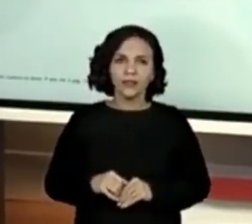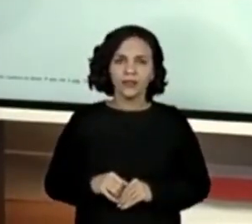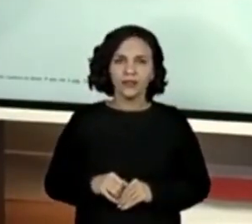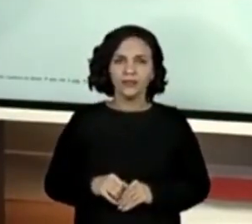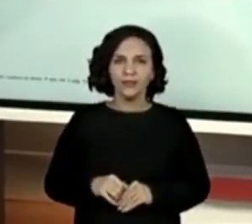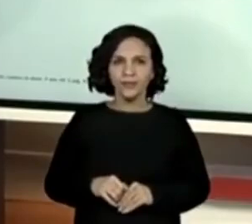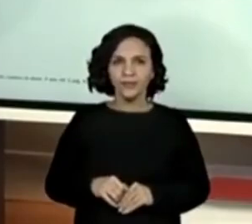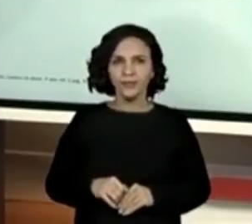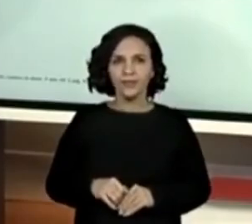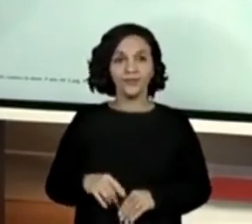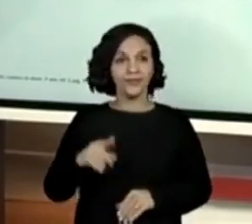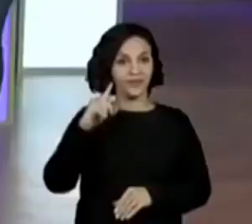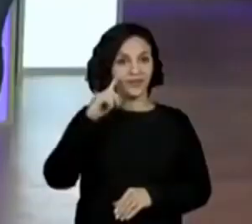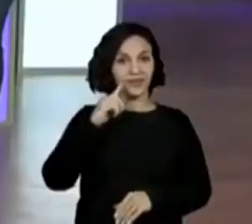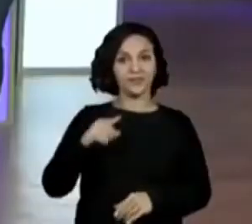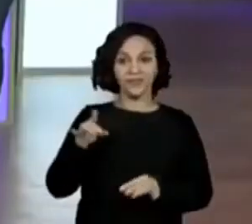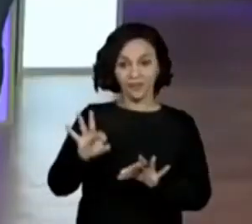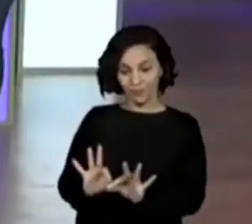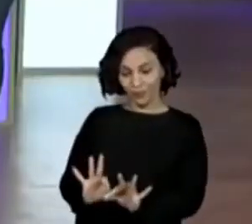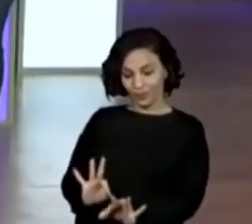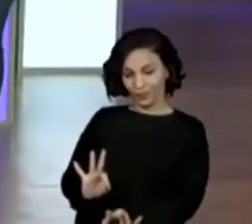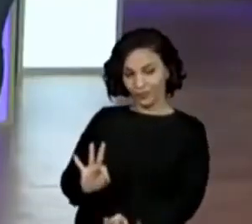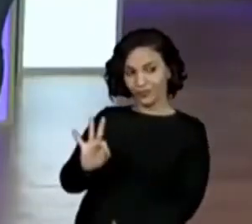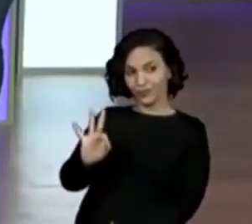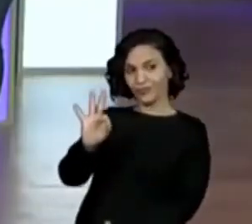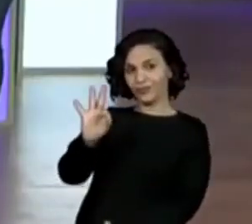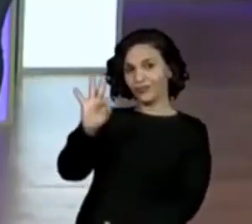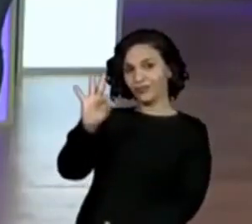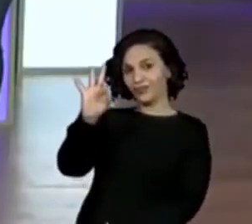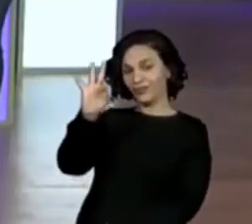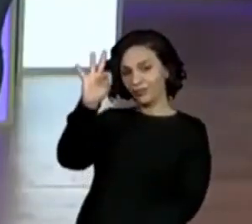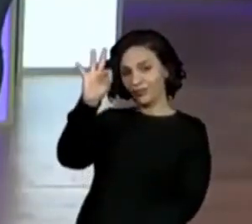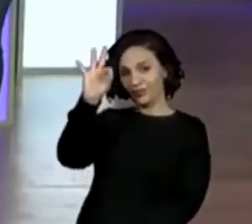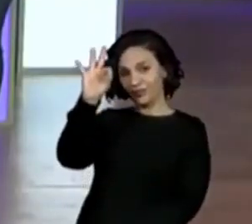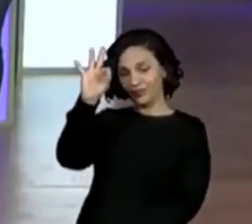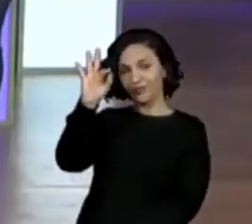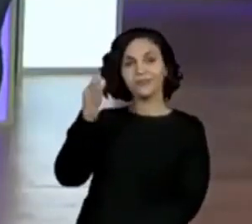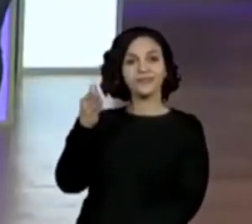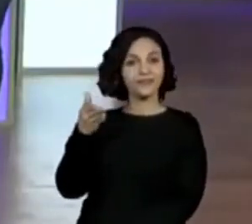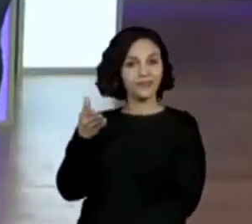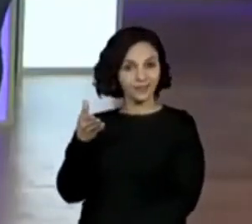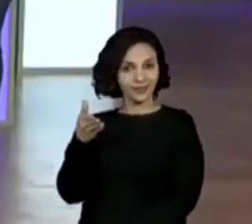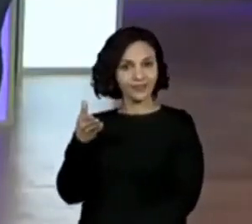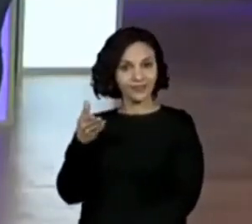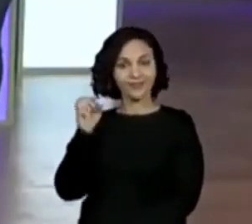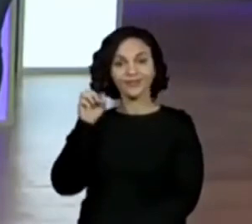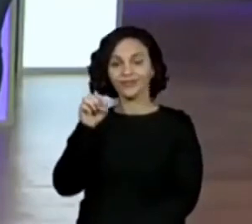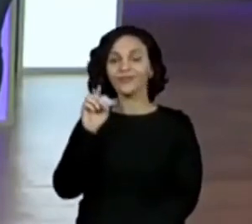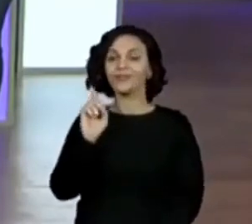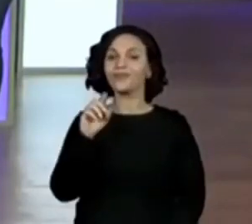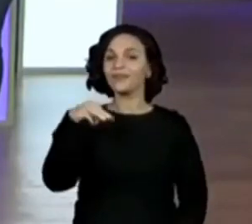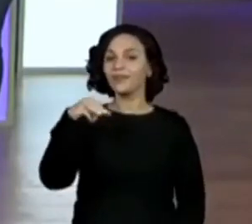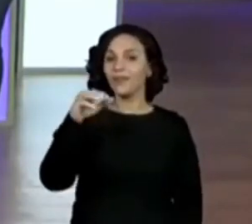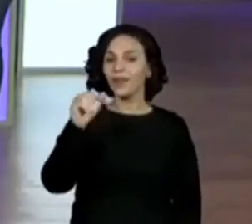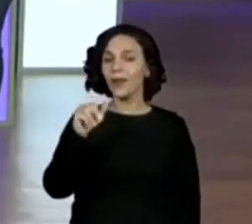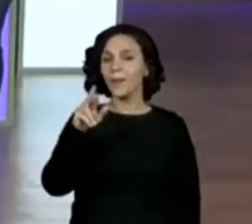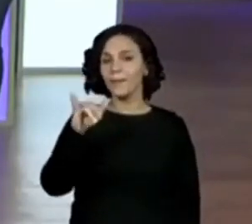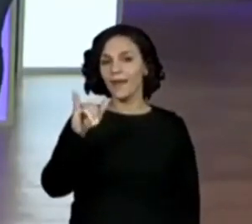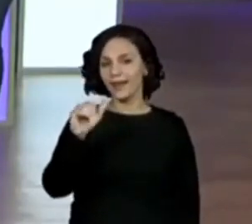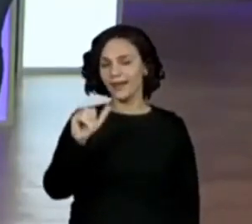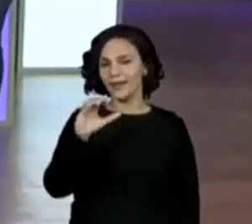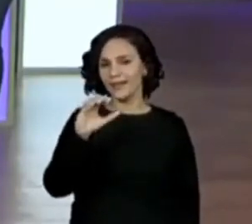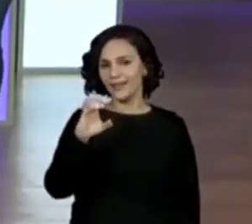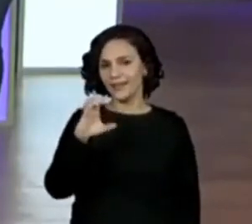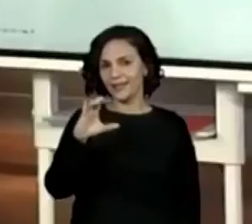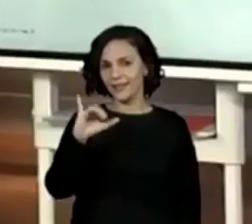Ai, meu Deus. Será que eu consigo? Olha lá. Maria Cecília tem um metro e